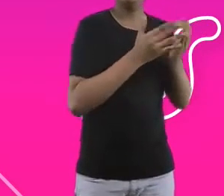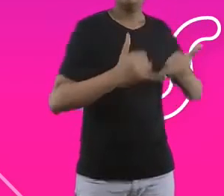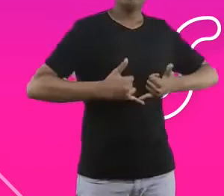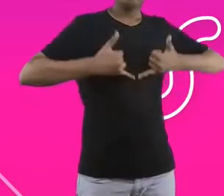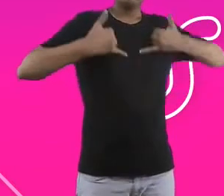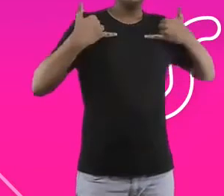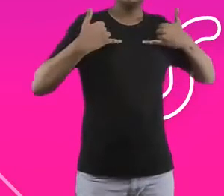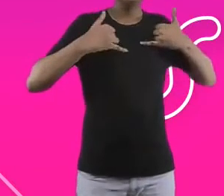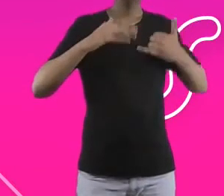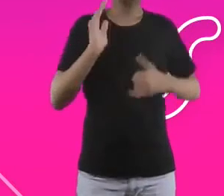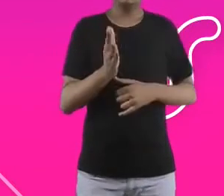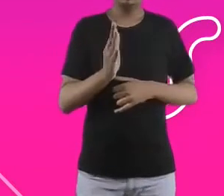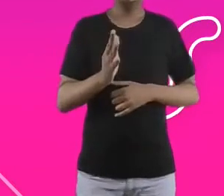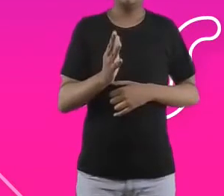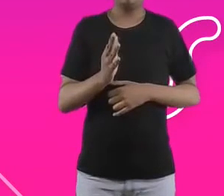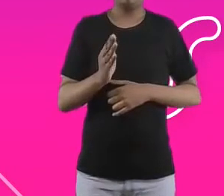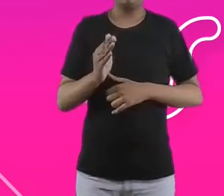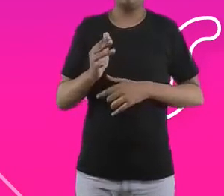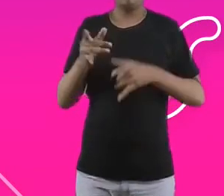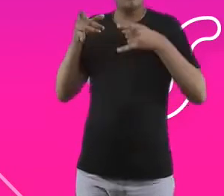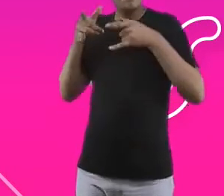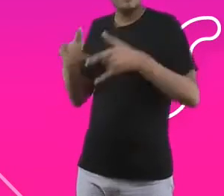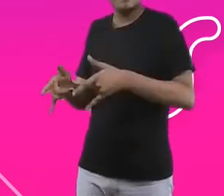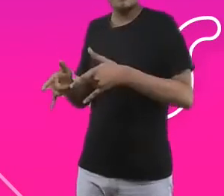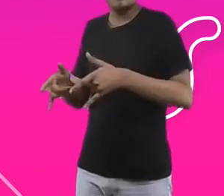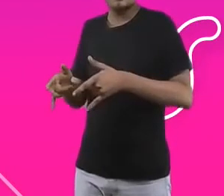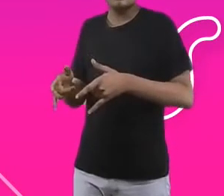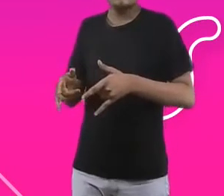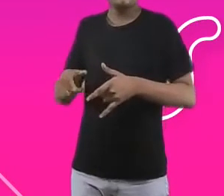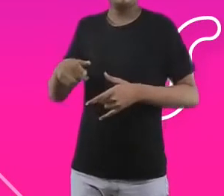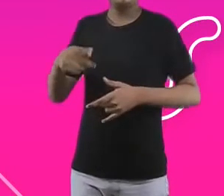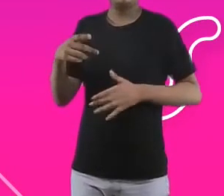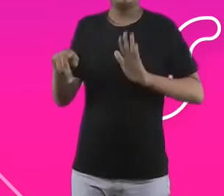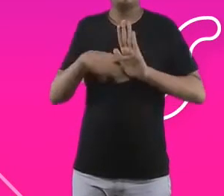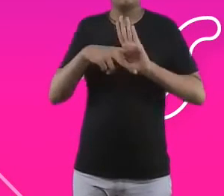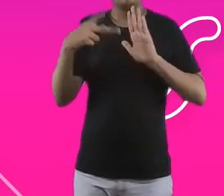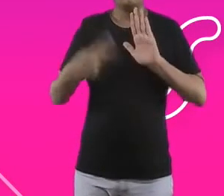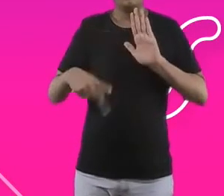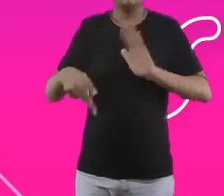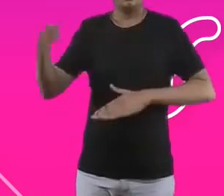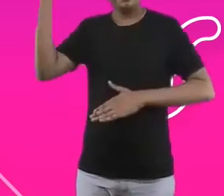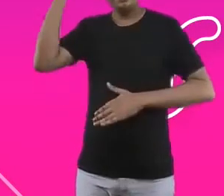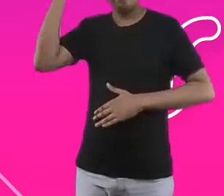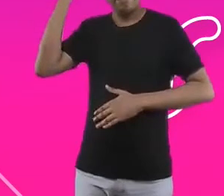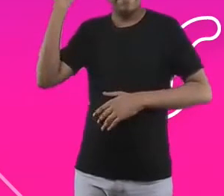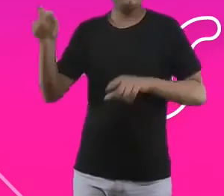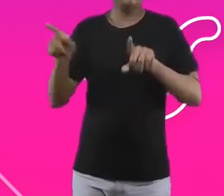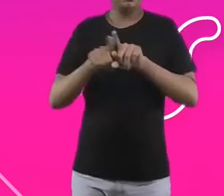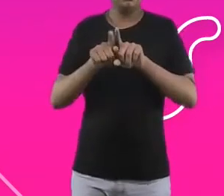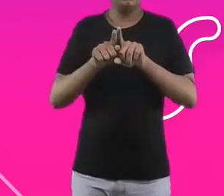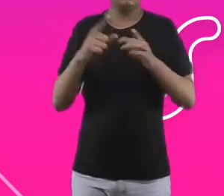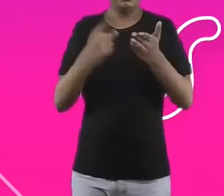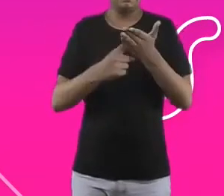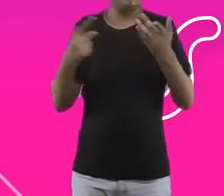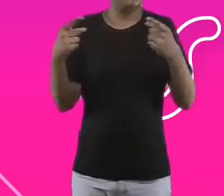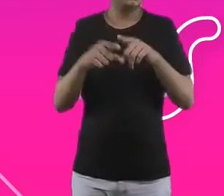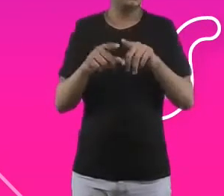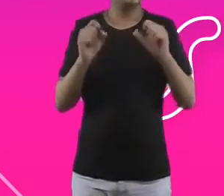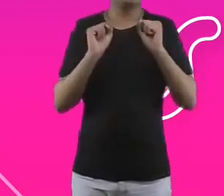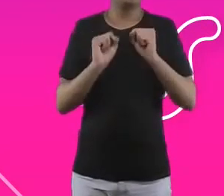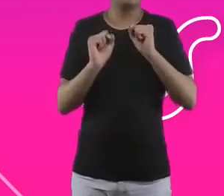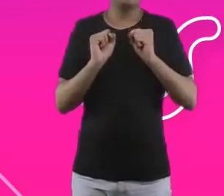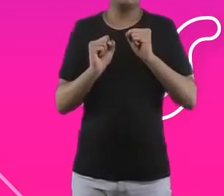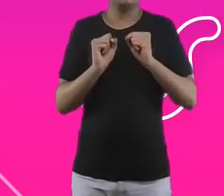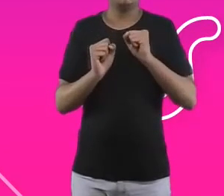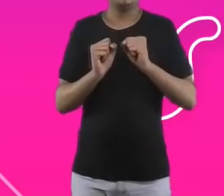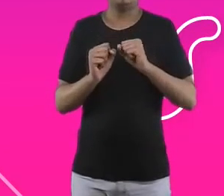mercado, principalmente aqui no Pão de Açúcar, que é um grande parceiro nosso aqui em São Paulo. A gente não consegue chegar no Brasil inteiro ainda, mas a gente vai